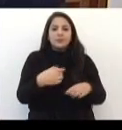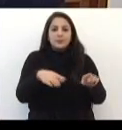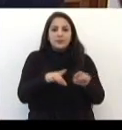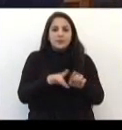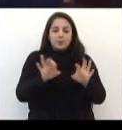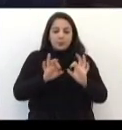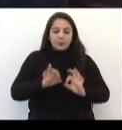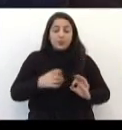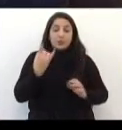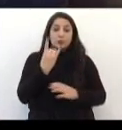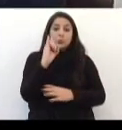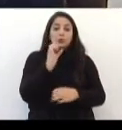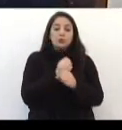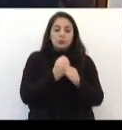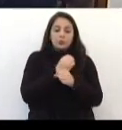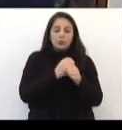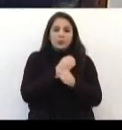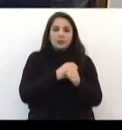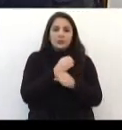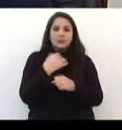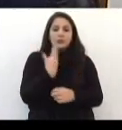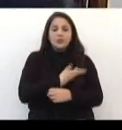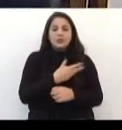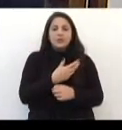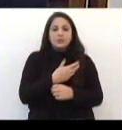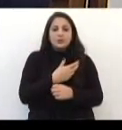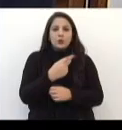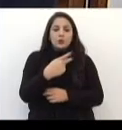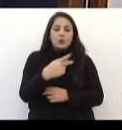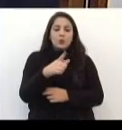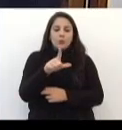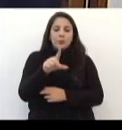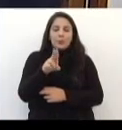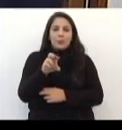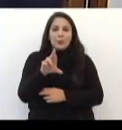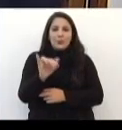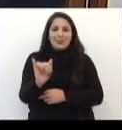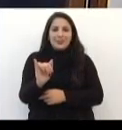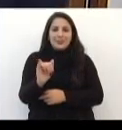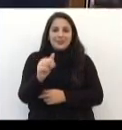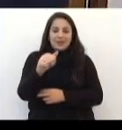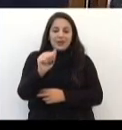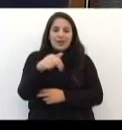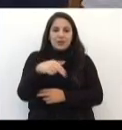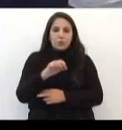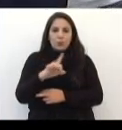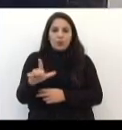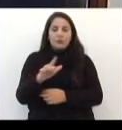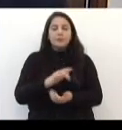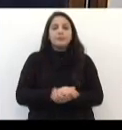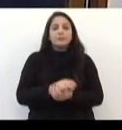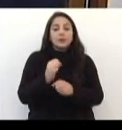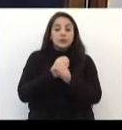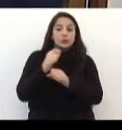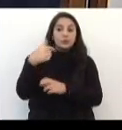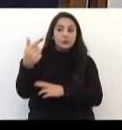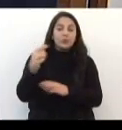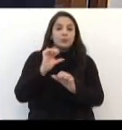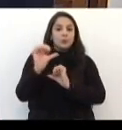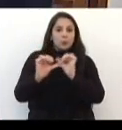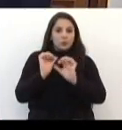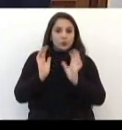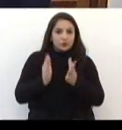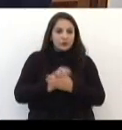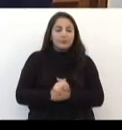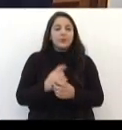projeto que vem para o último ano do nosso plano plurianual que foi aprovado para o ano que vem, e que certamente tem um conjunto